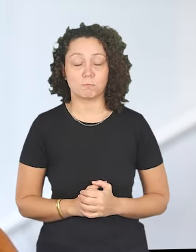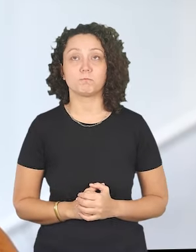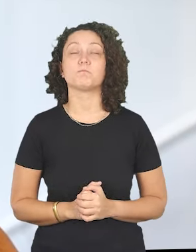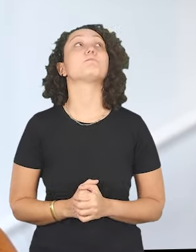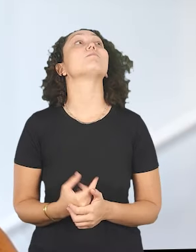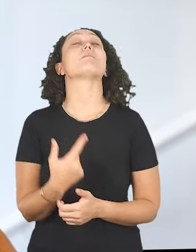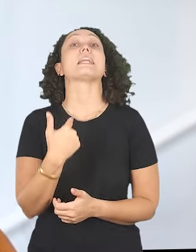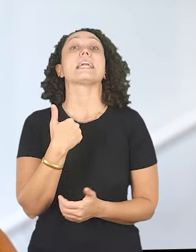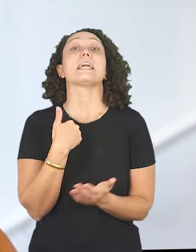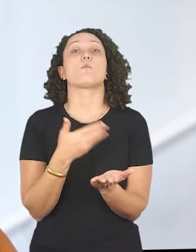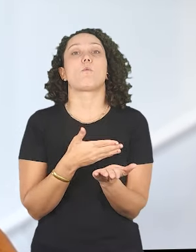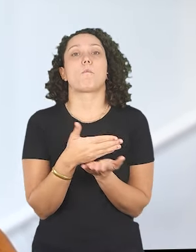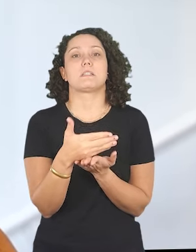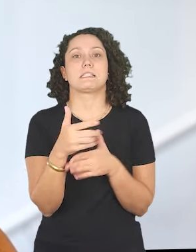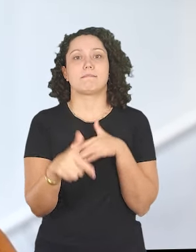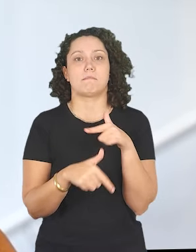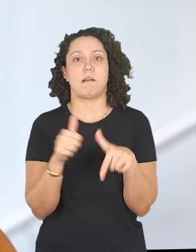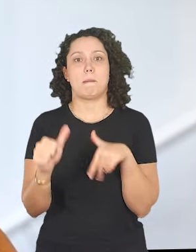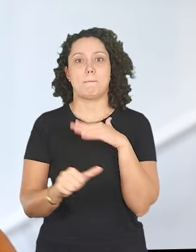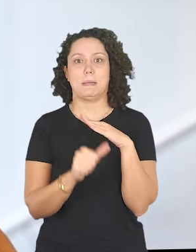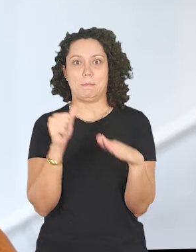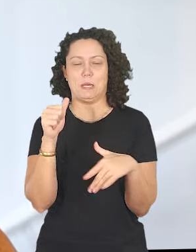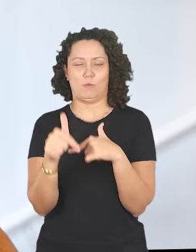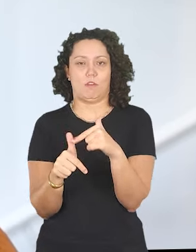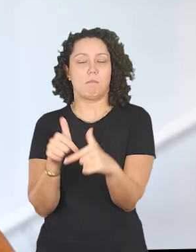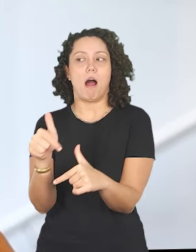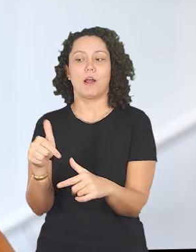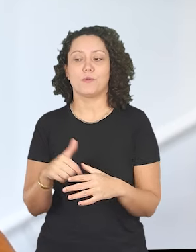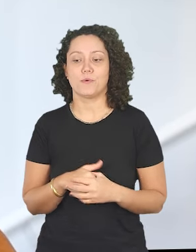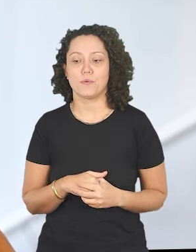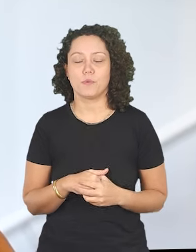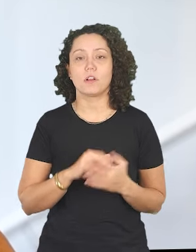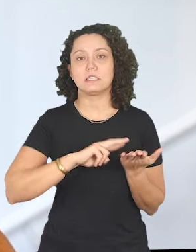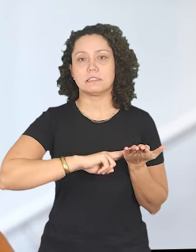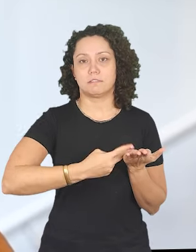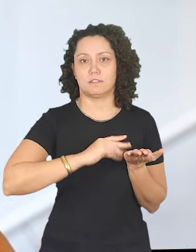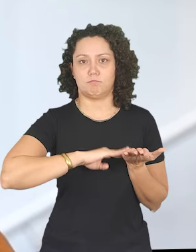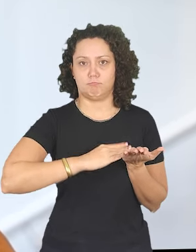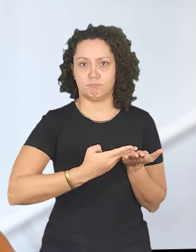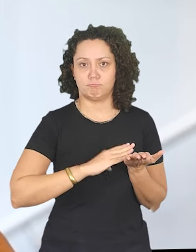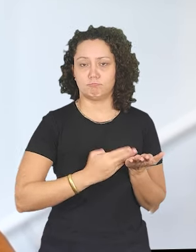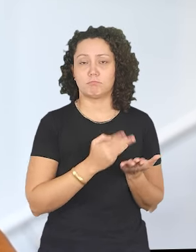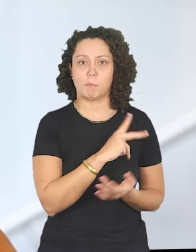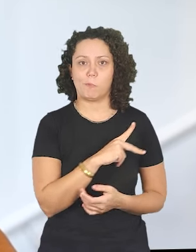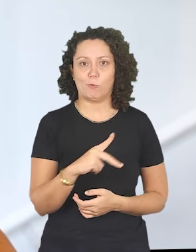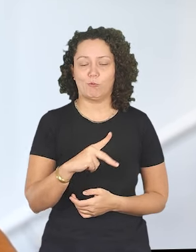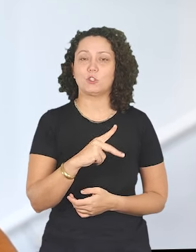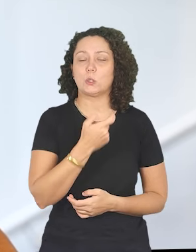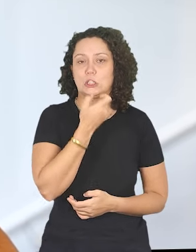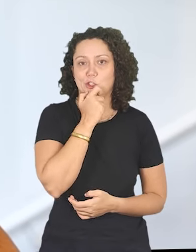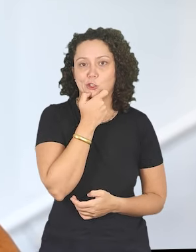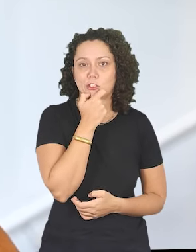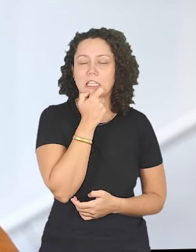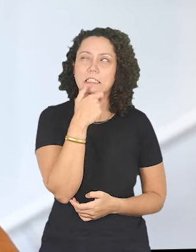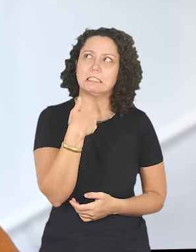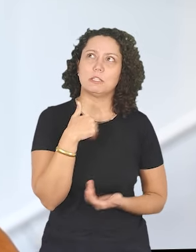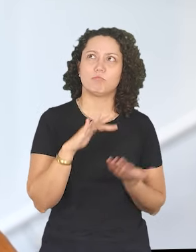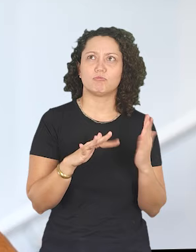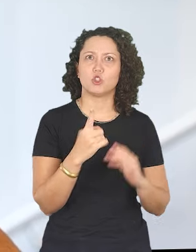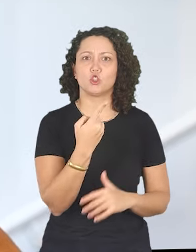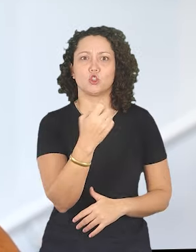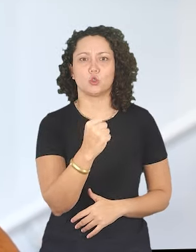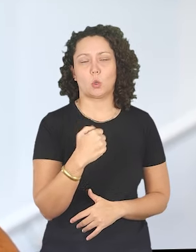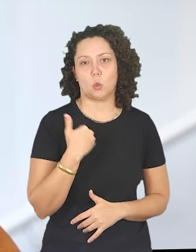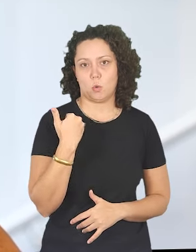Bom, eu comecei trabalhando, meu primeiro emprego, na verdade, foi de tradutor-intérprete e professora de inglês, mas isso eu tinha,